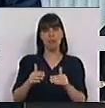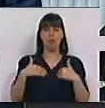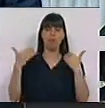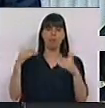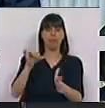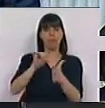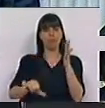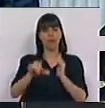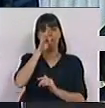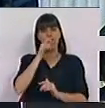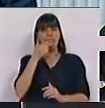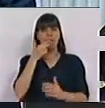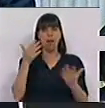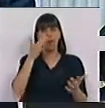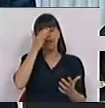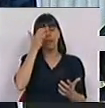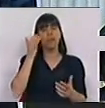abandonarem a dependência do tabaco.